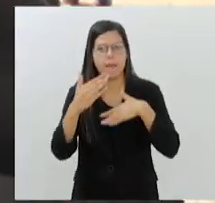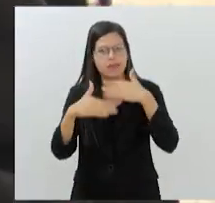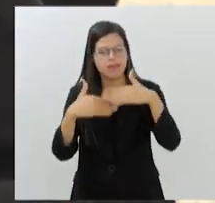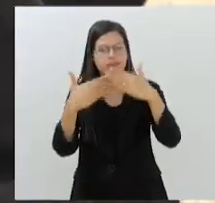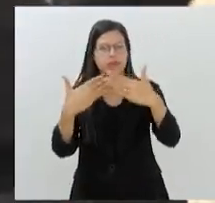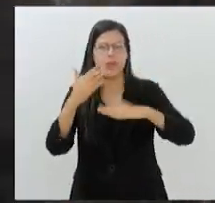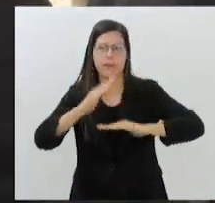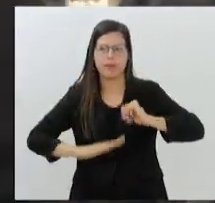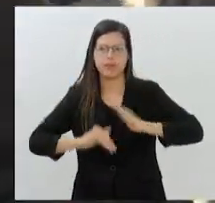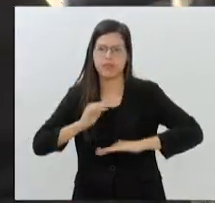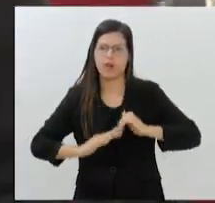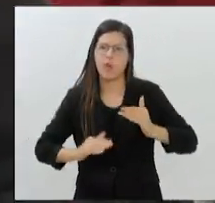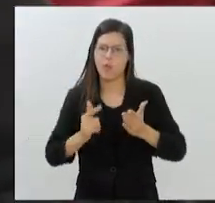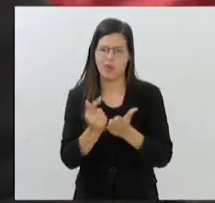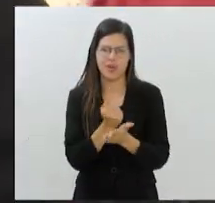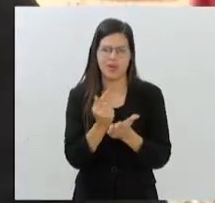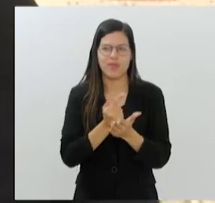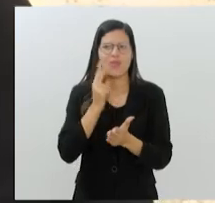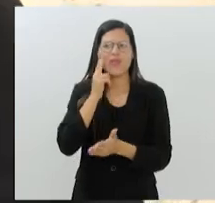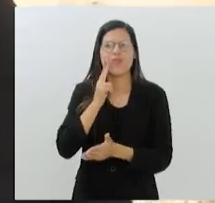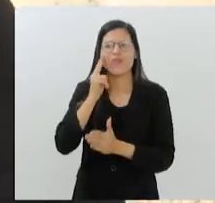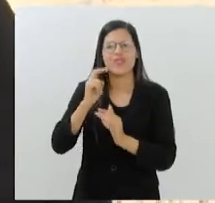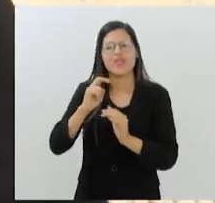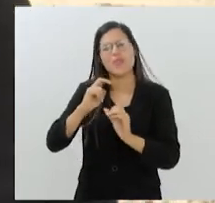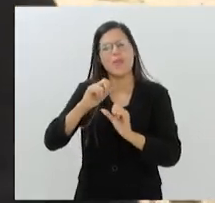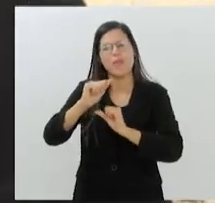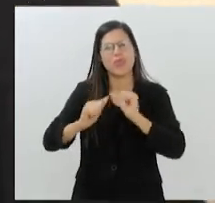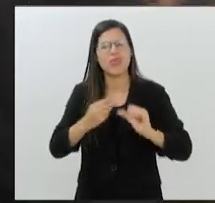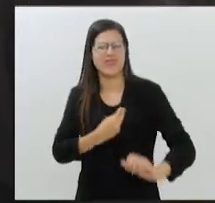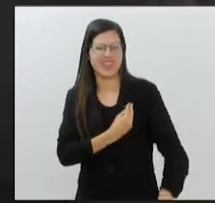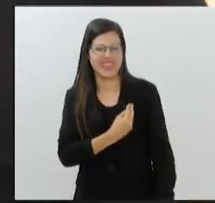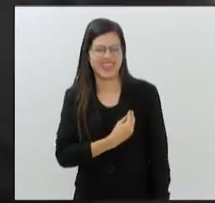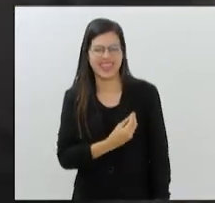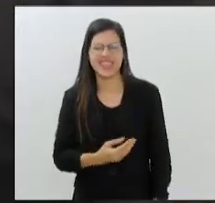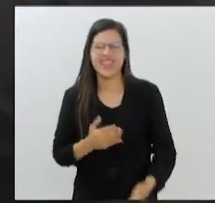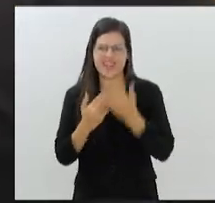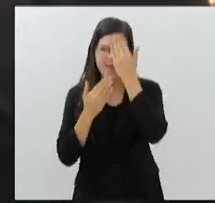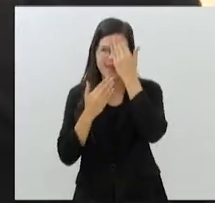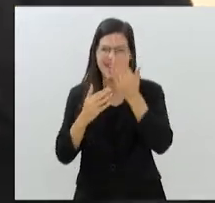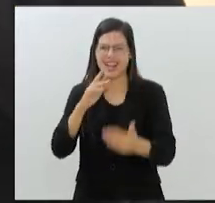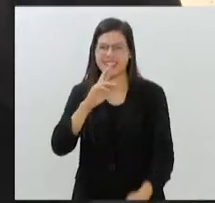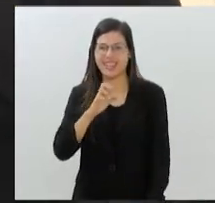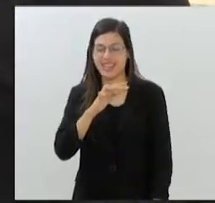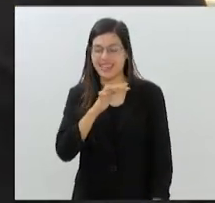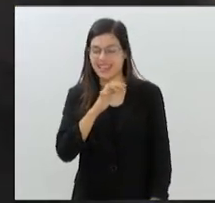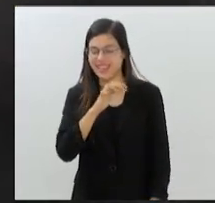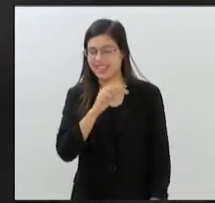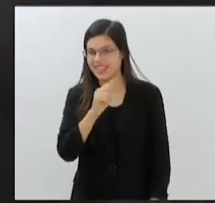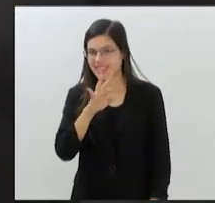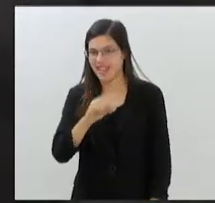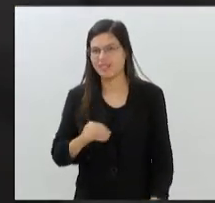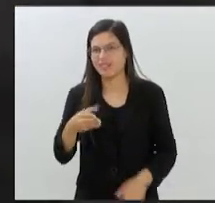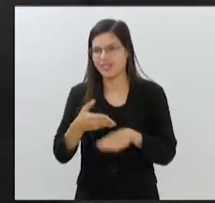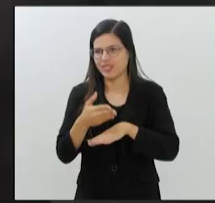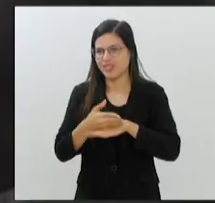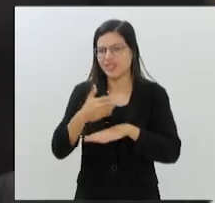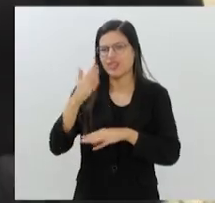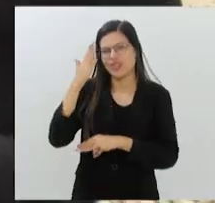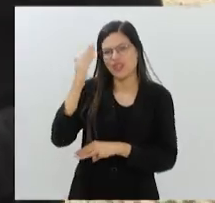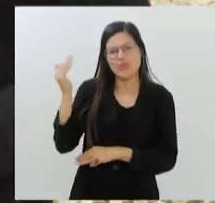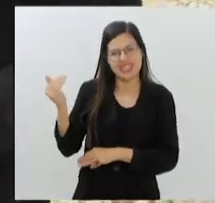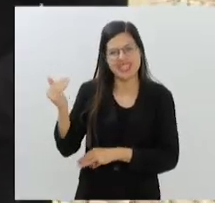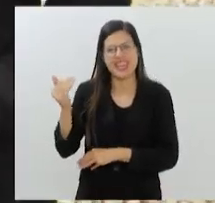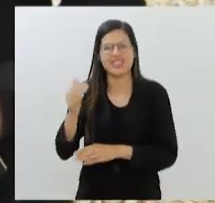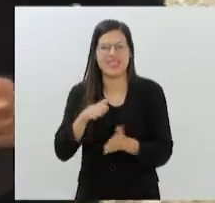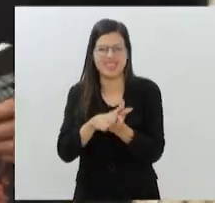carreiras. Então, está aqui o livro. O Vinho Mudou a Minha Vida. Obrigada, Renato, pela participação. Parabéns pelo livro. Sucesso aí no lançamento, dia 12. obrigado.